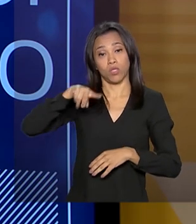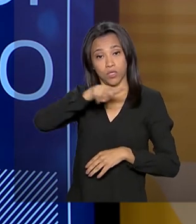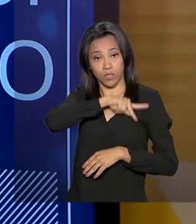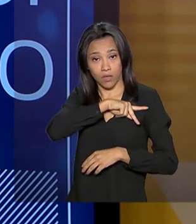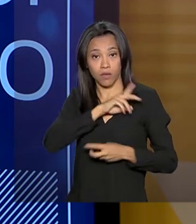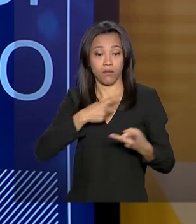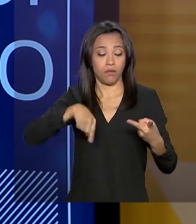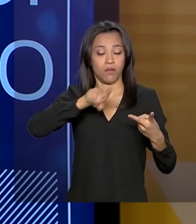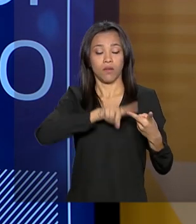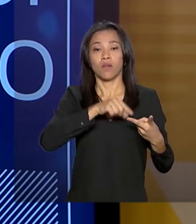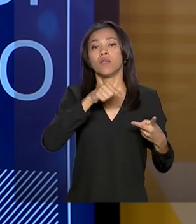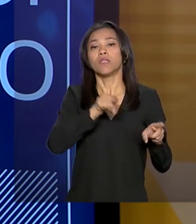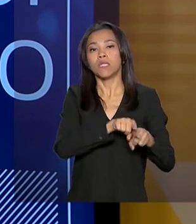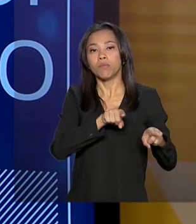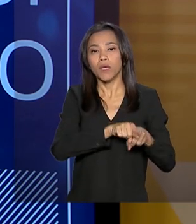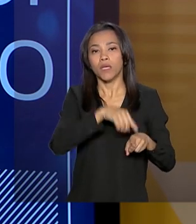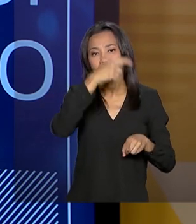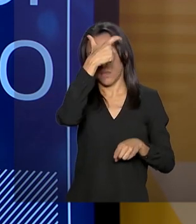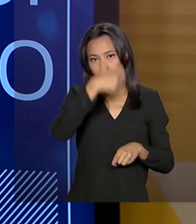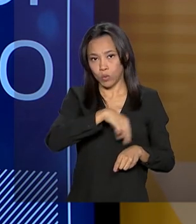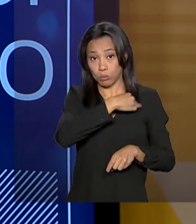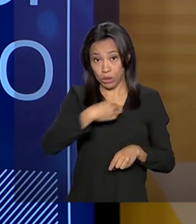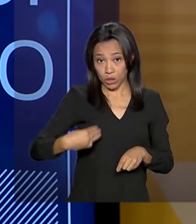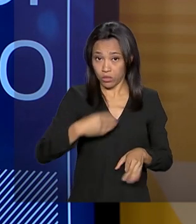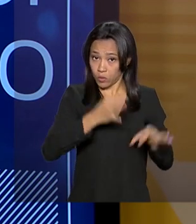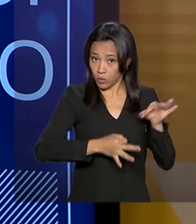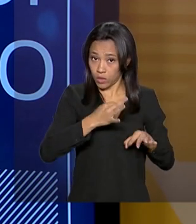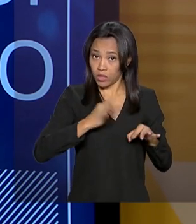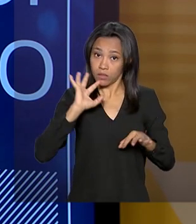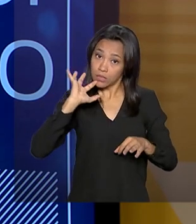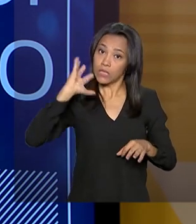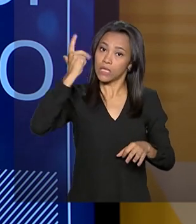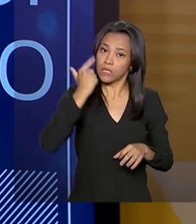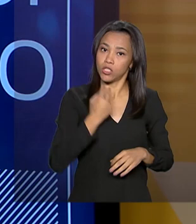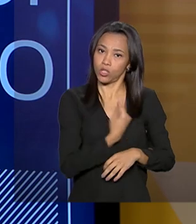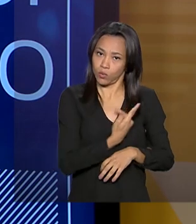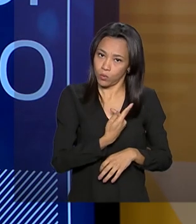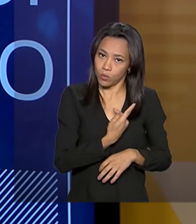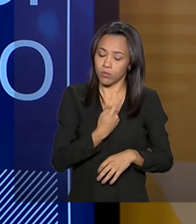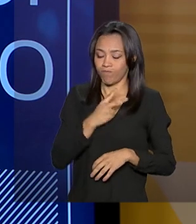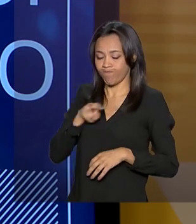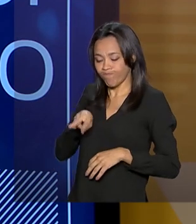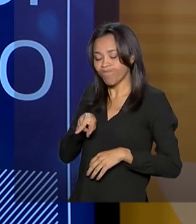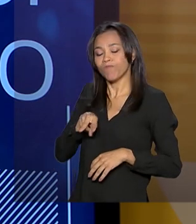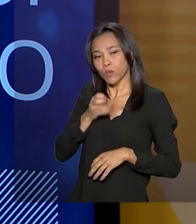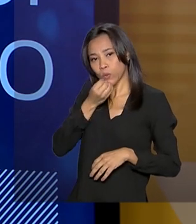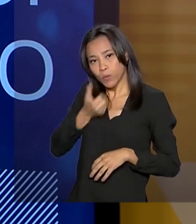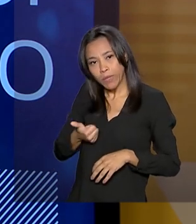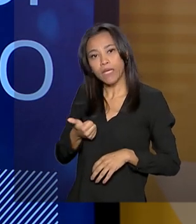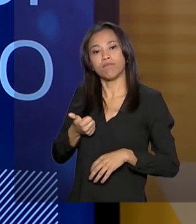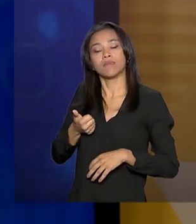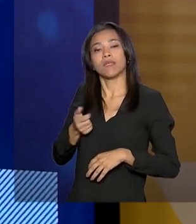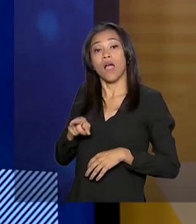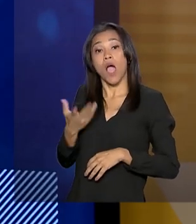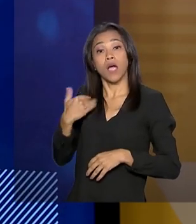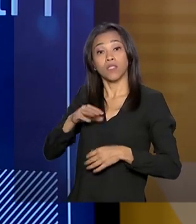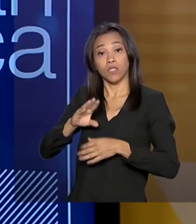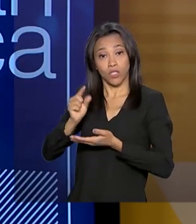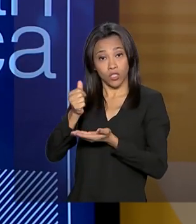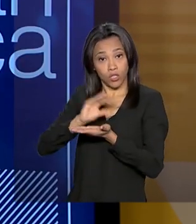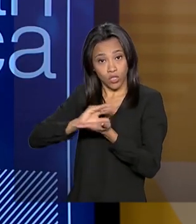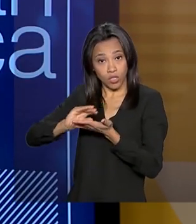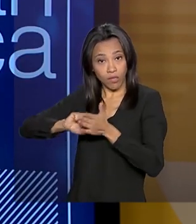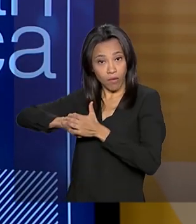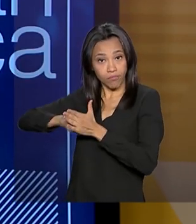do Ministro da Justiça, houve um descontingenciamento bastante substancial